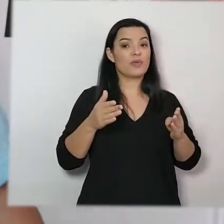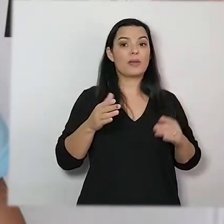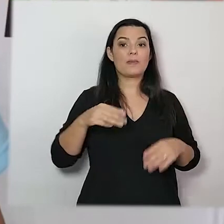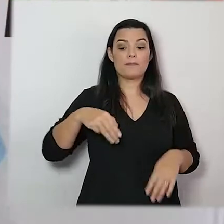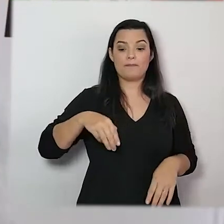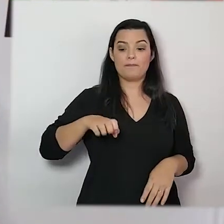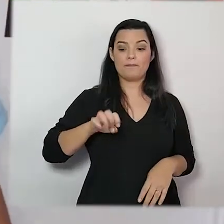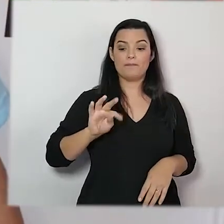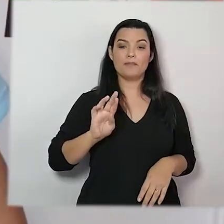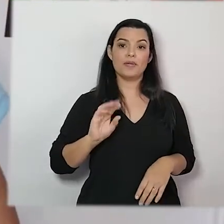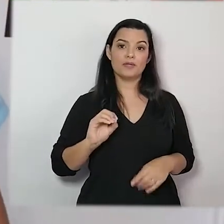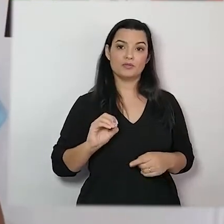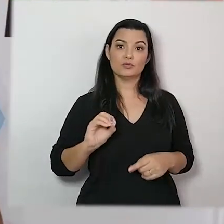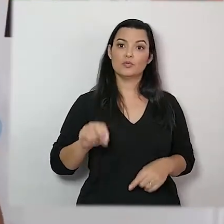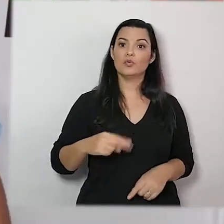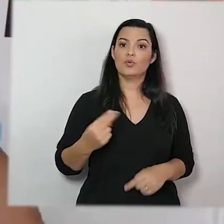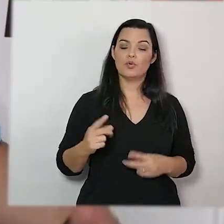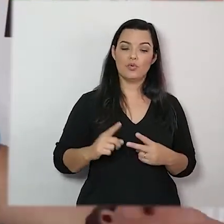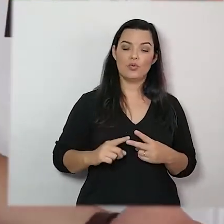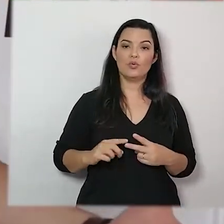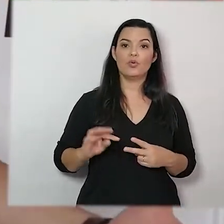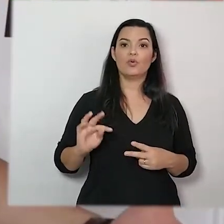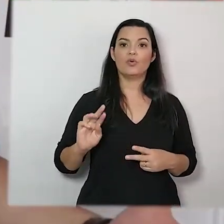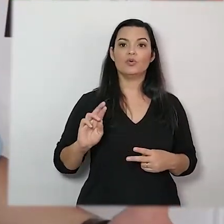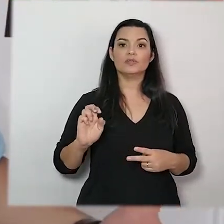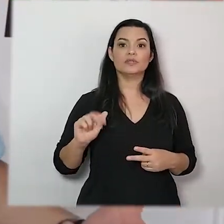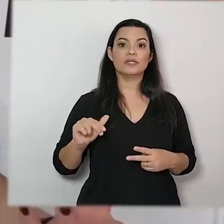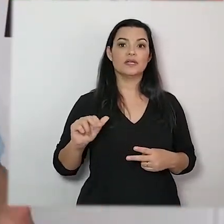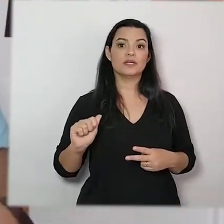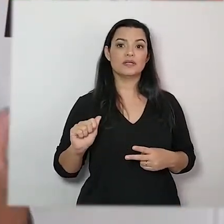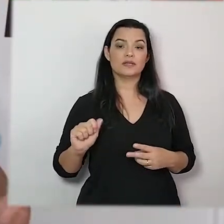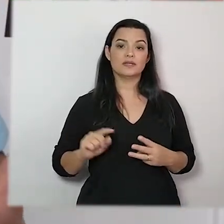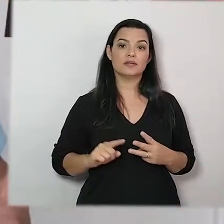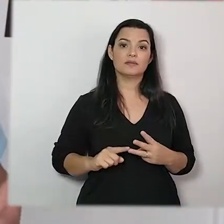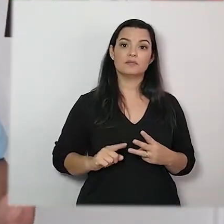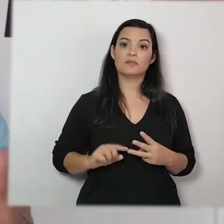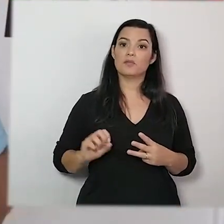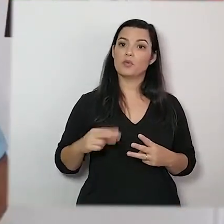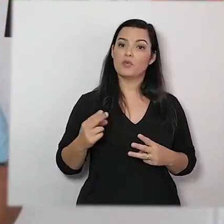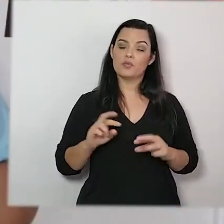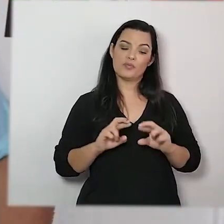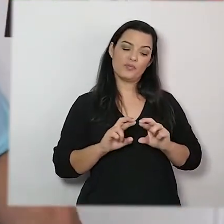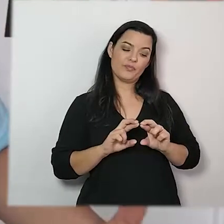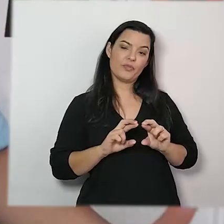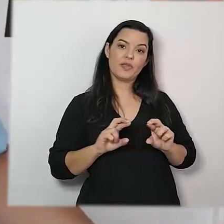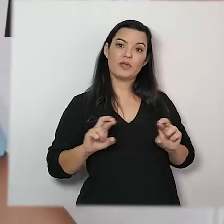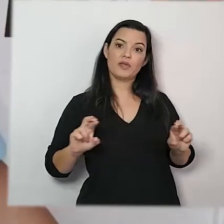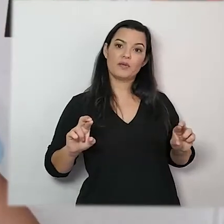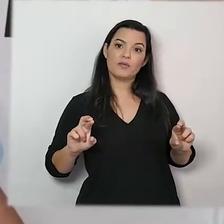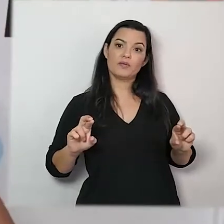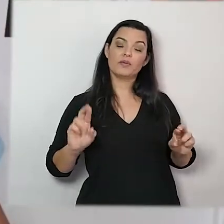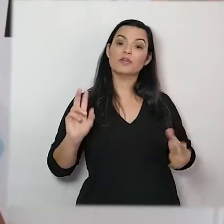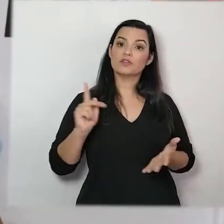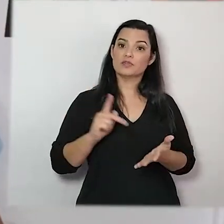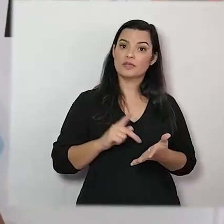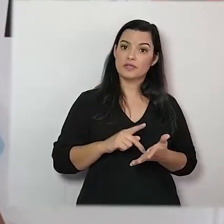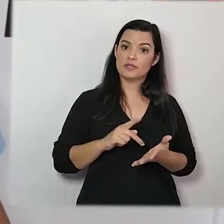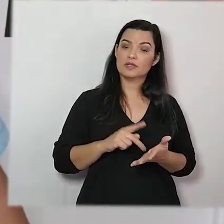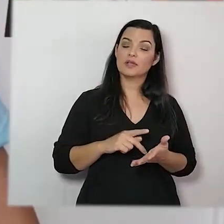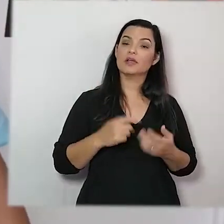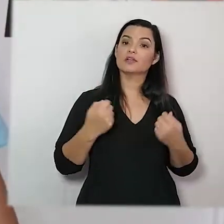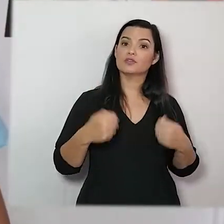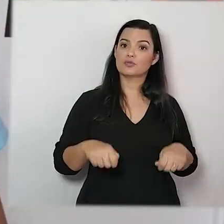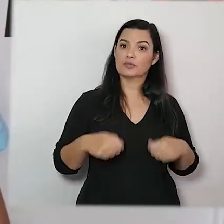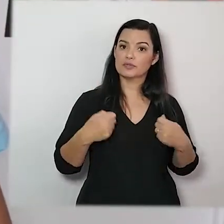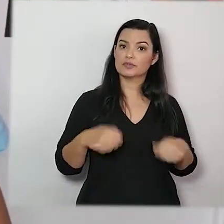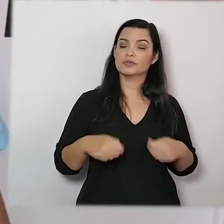metro, uma trena, uma régua, tudo isso depende exatamente dessa distância,